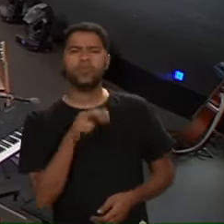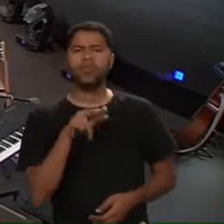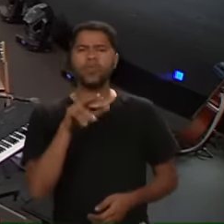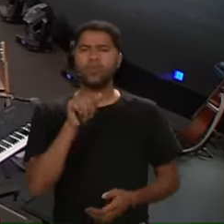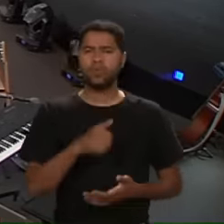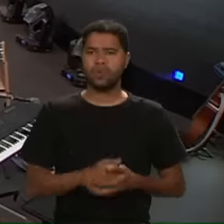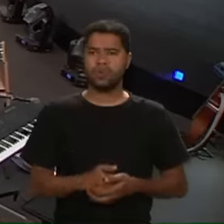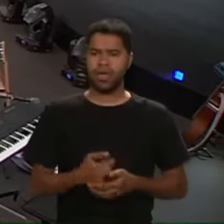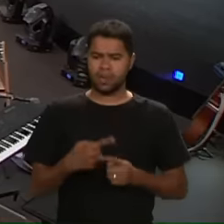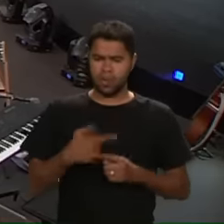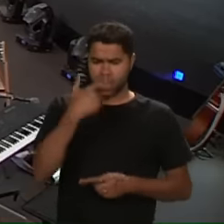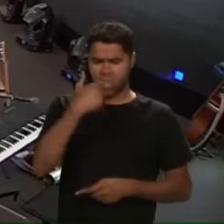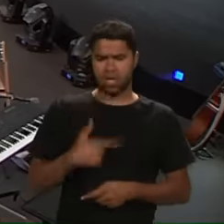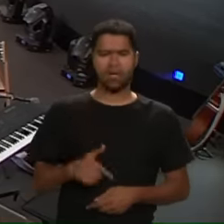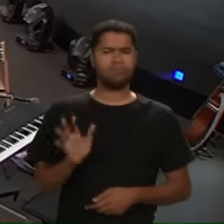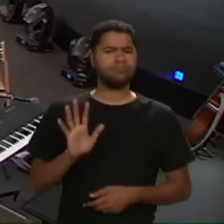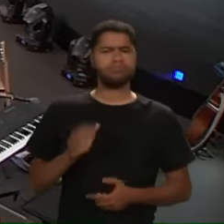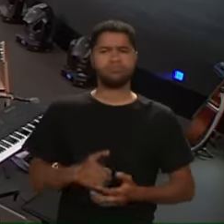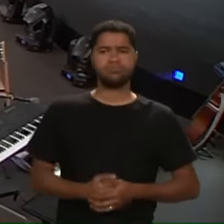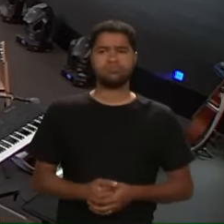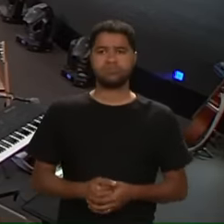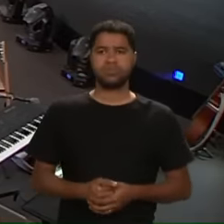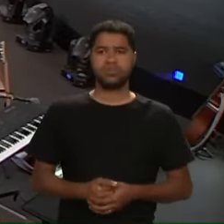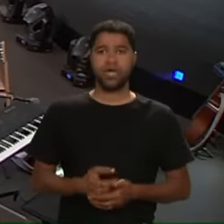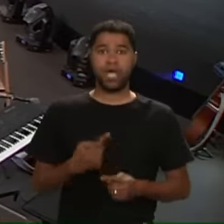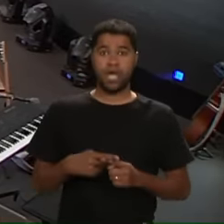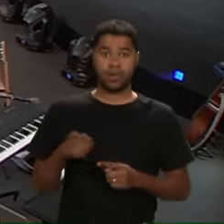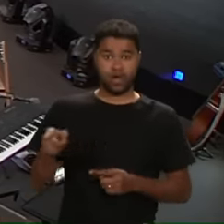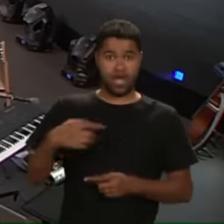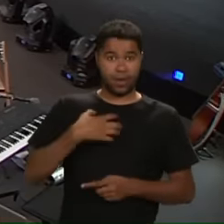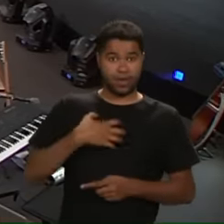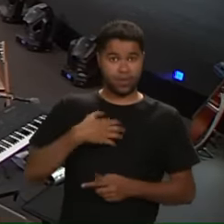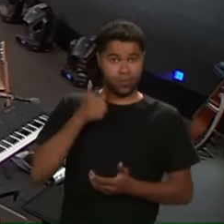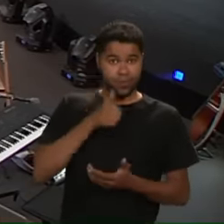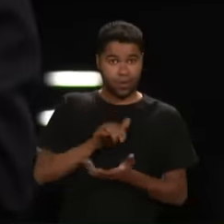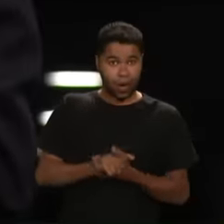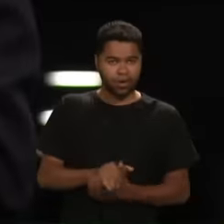Não é porque sou eu Não Não é porque ela é brava Também não